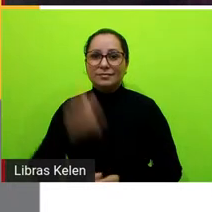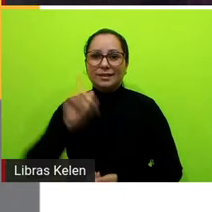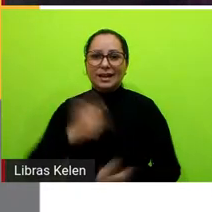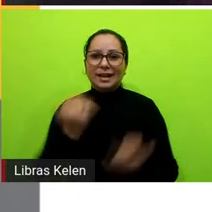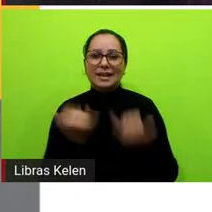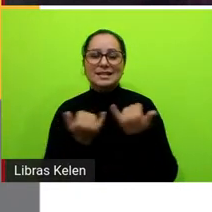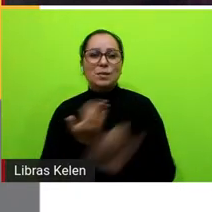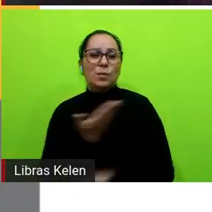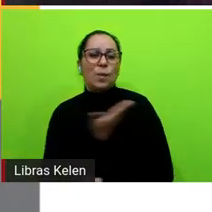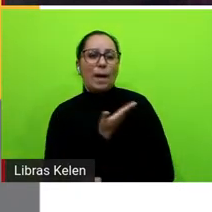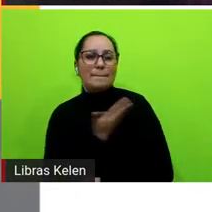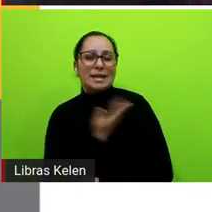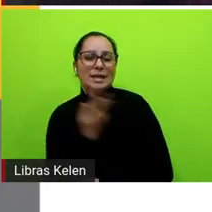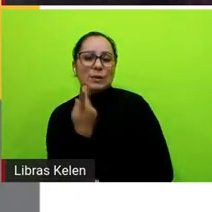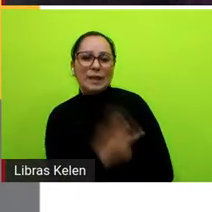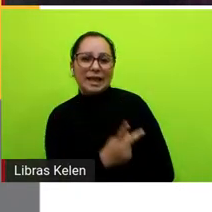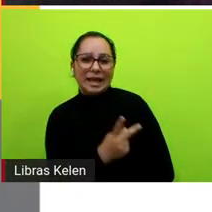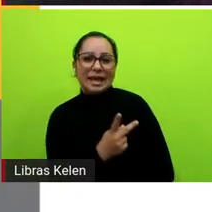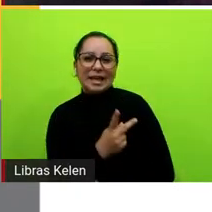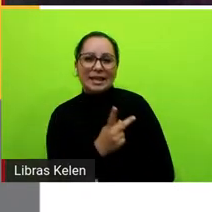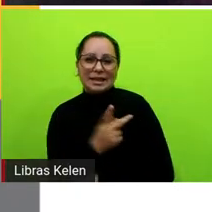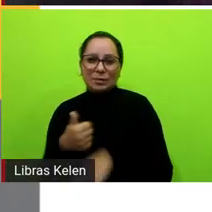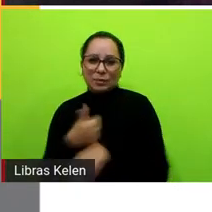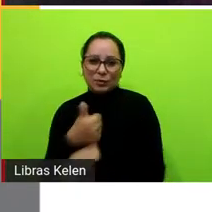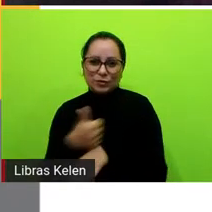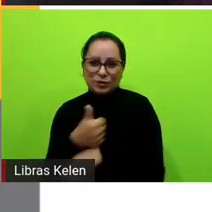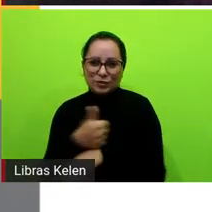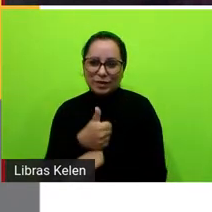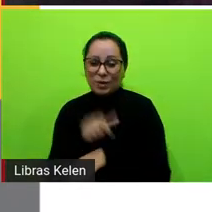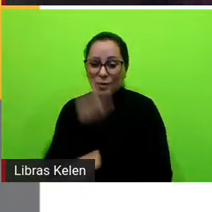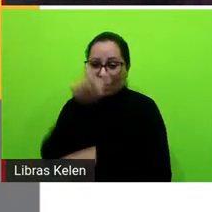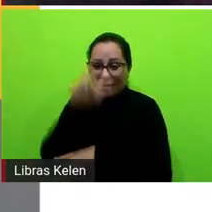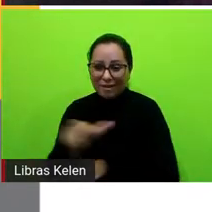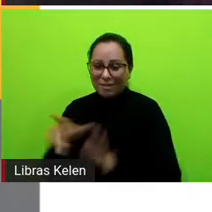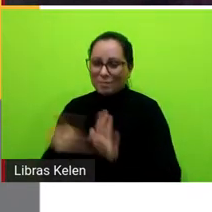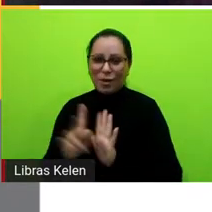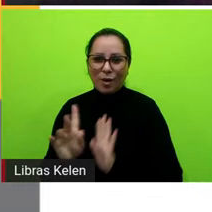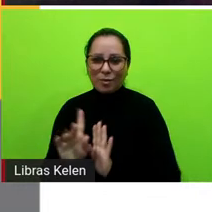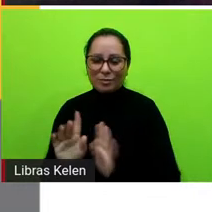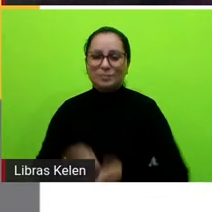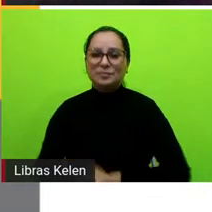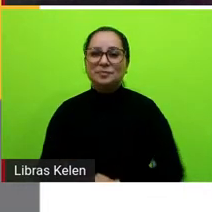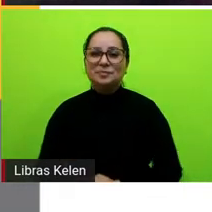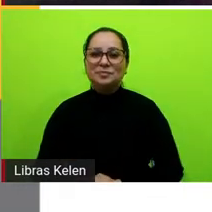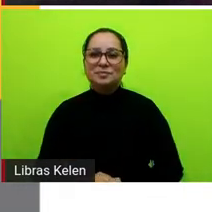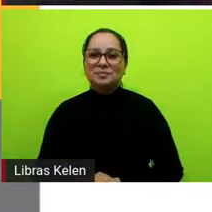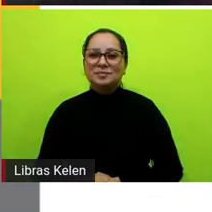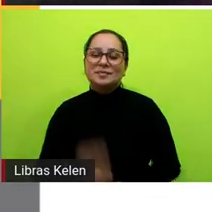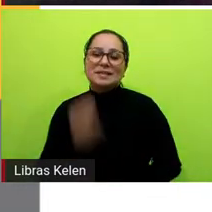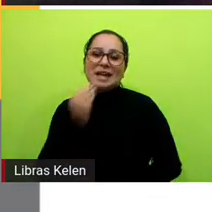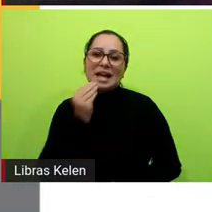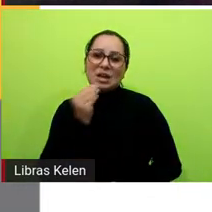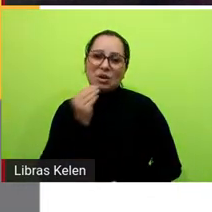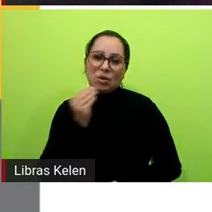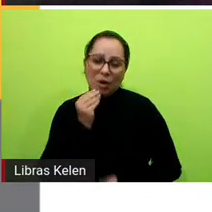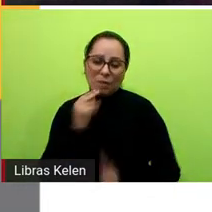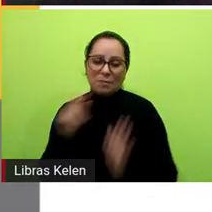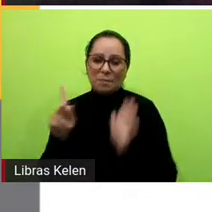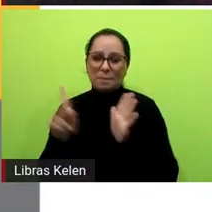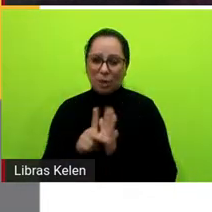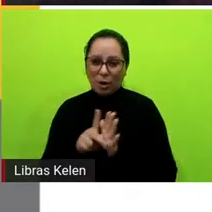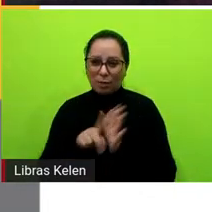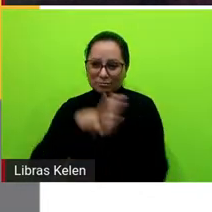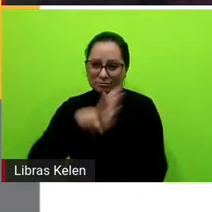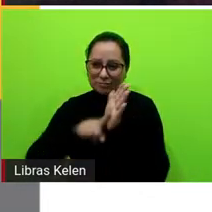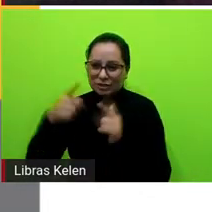detetive não pelo detetive em si né e é evidente que a narrativa de detetive como a Fernanda